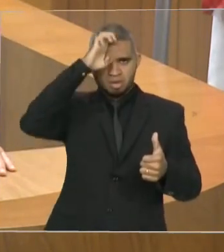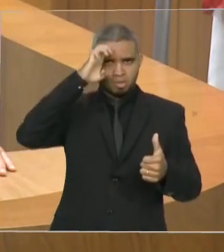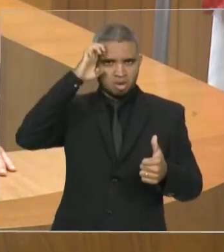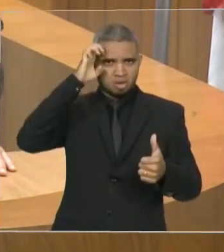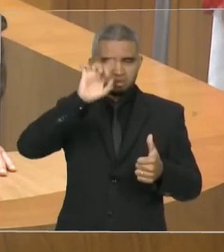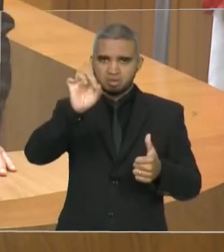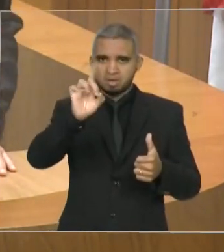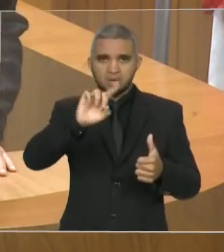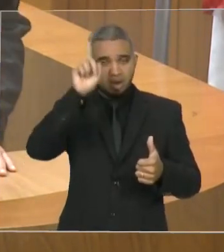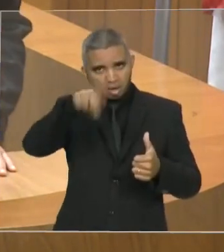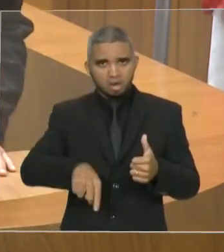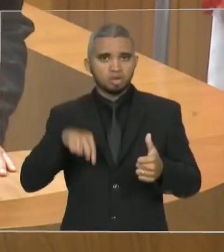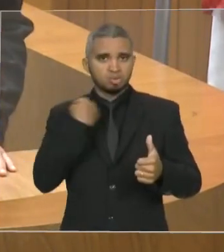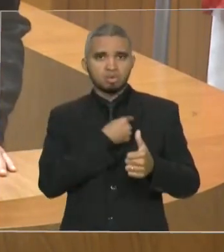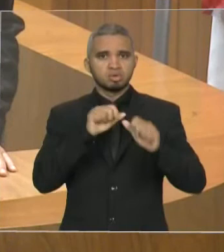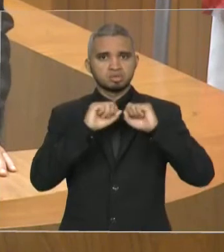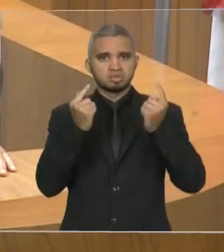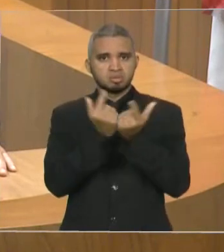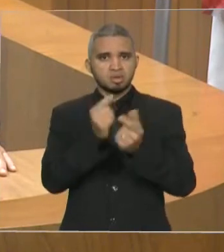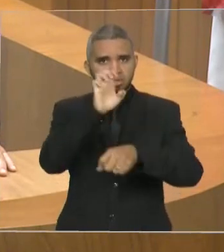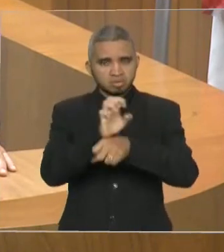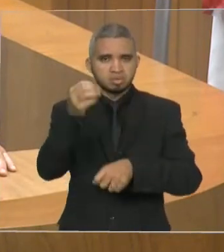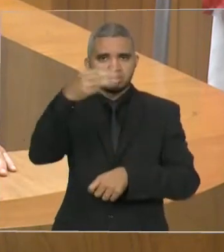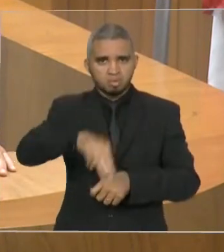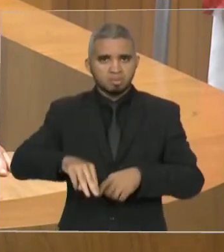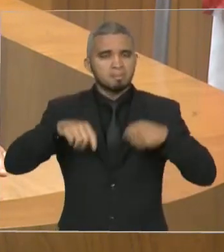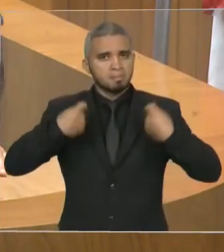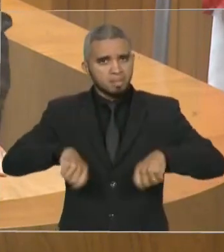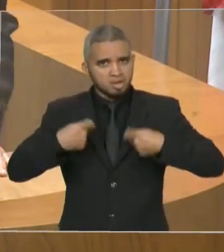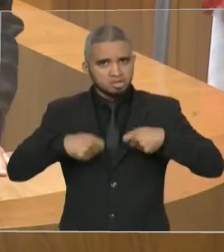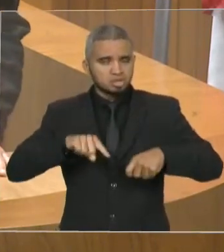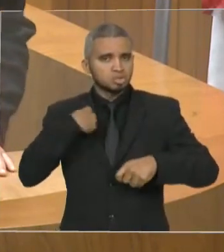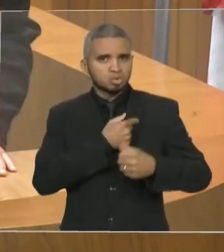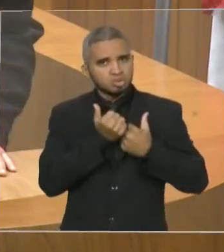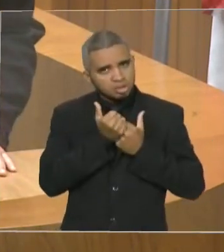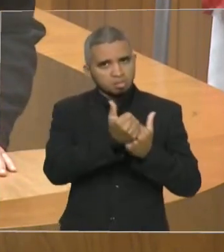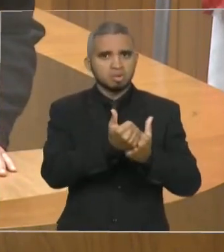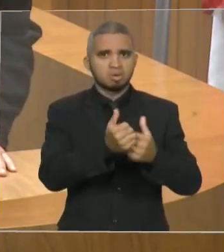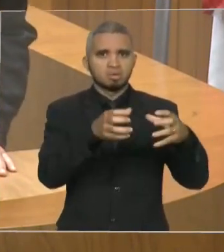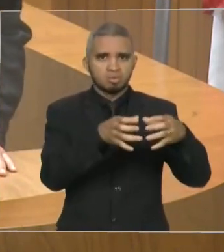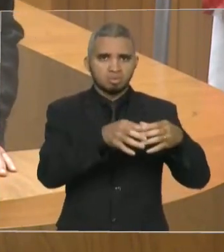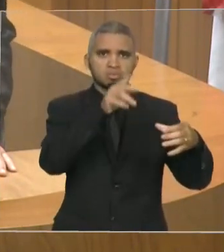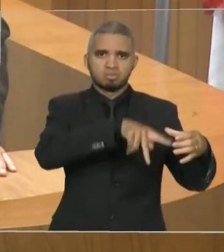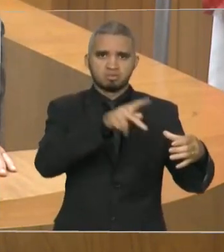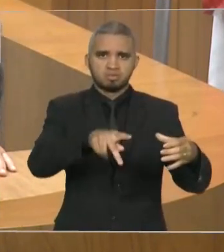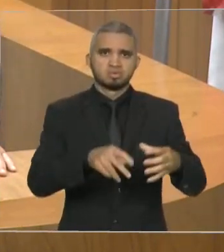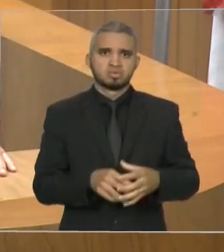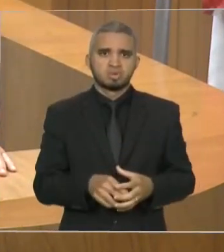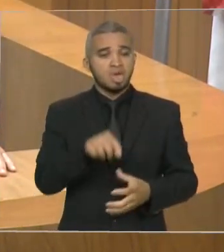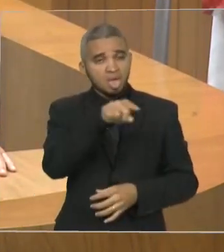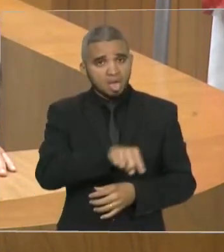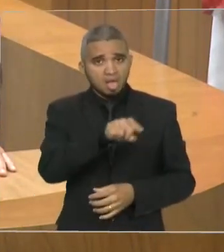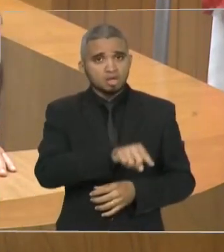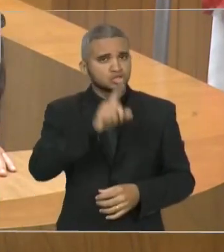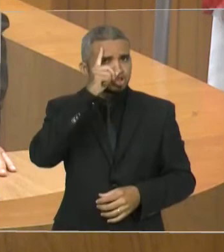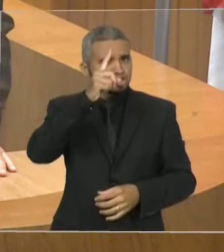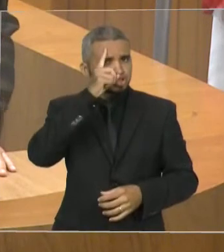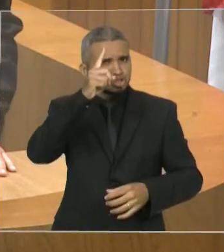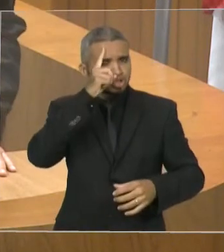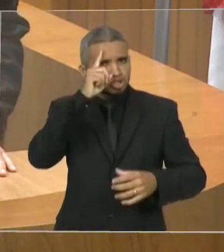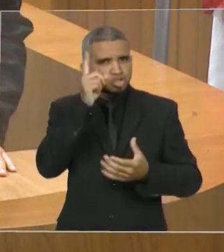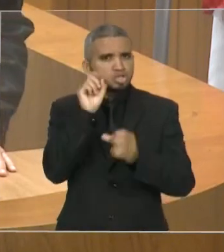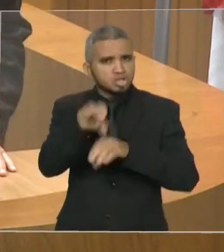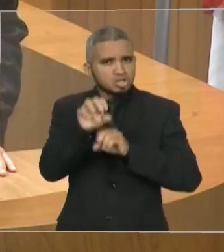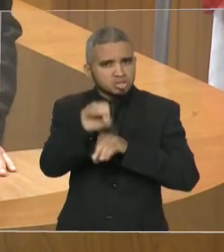Assembleia Legislativa do Estado do Maranhão precisa estar ao lado dos professores, porque são eles que estão no dia a dia das